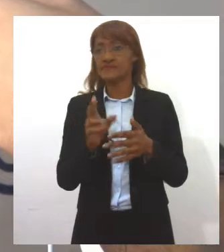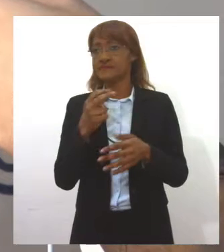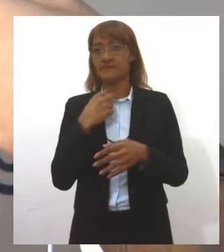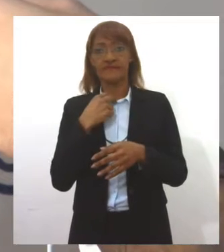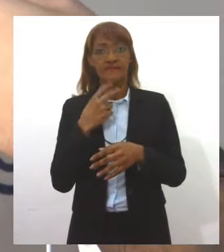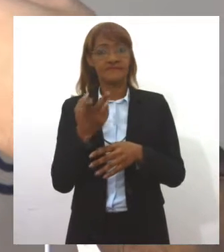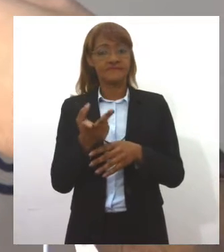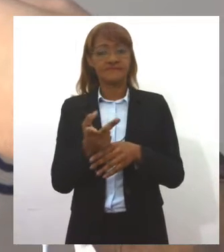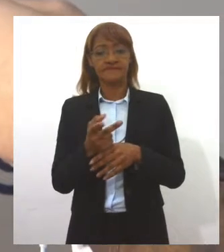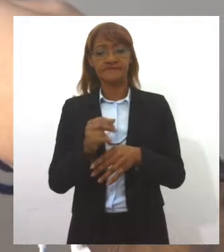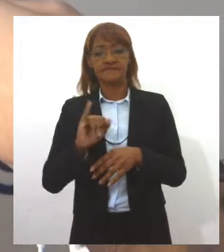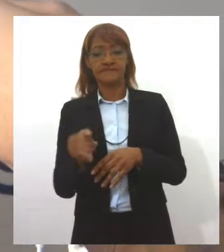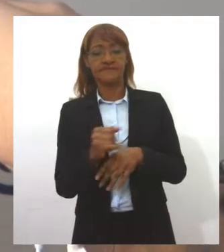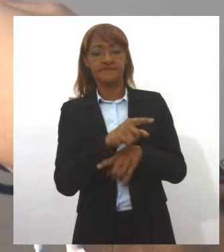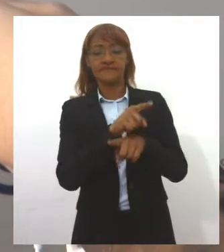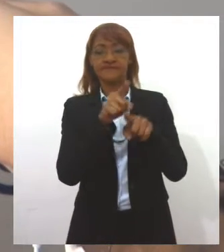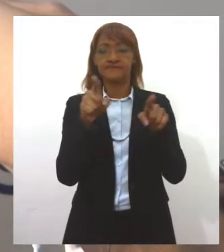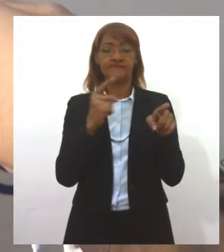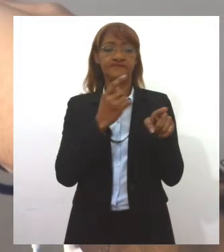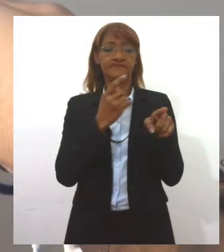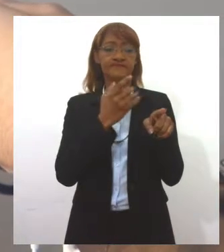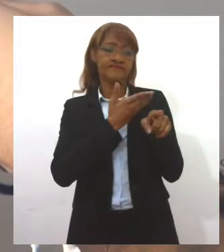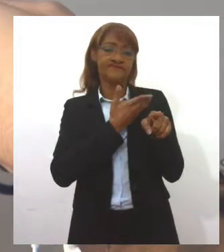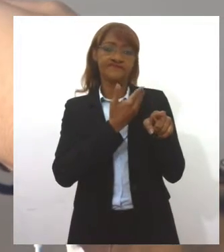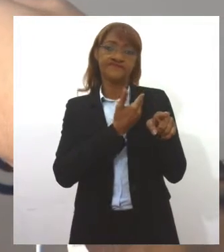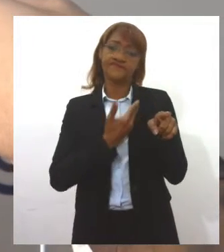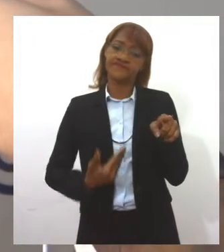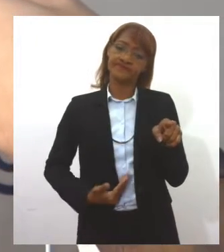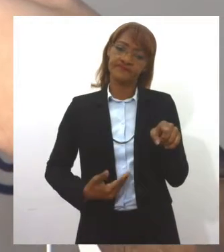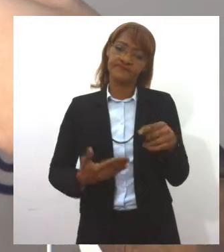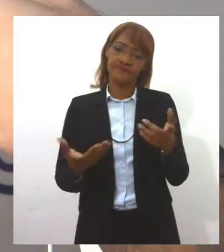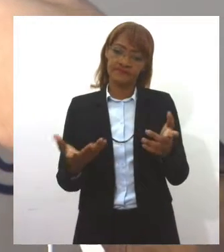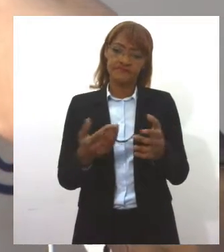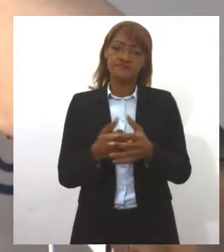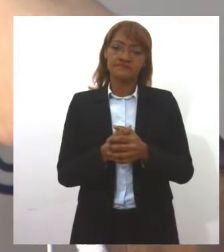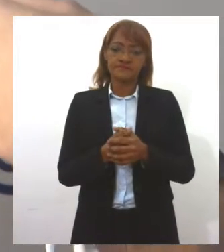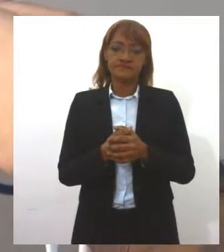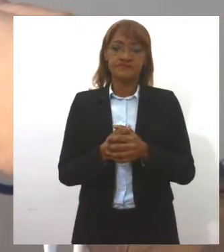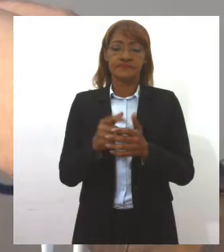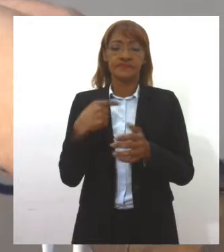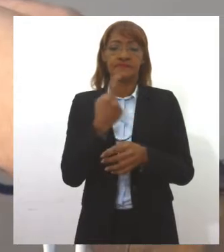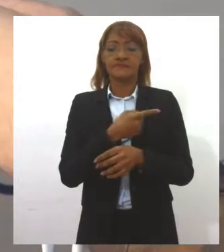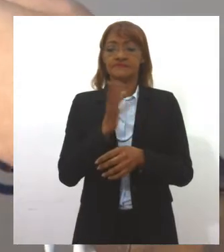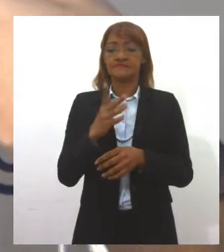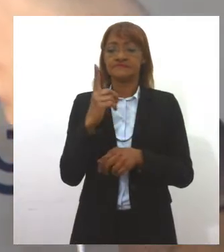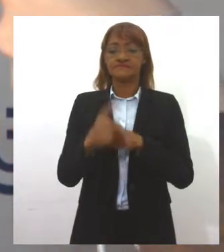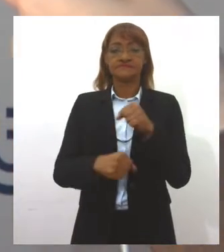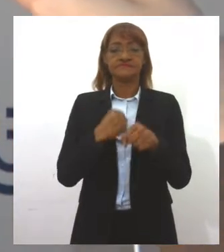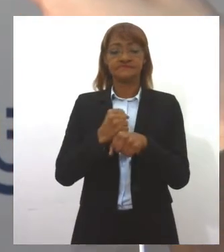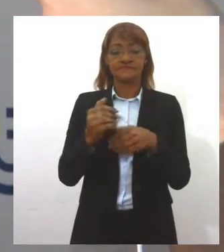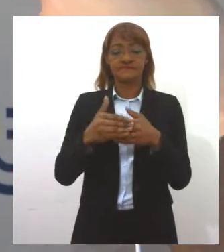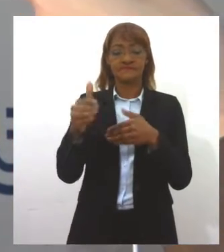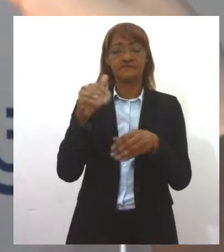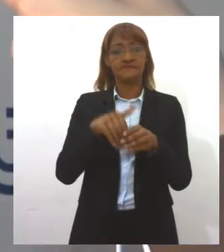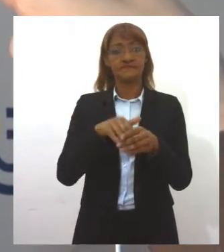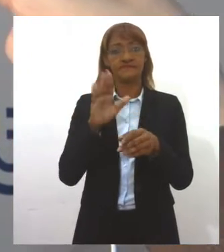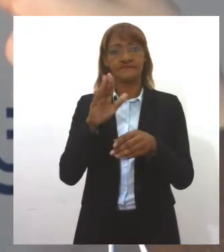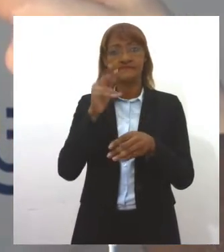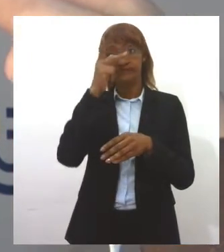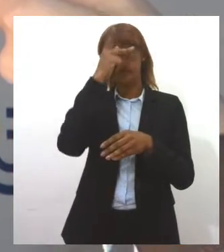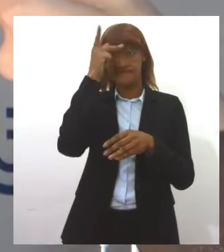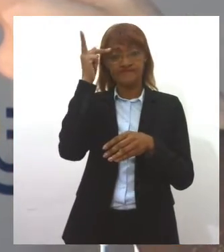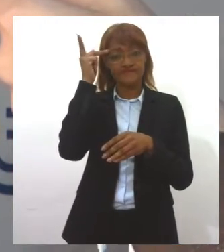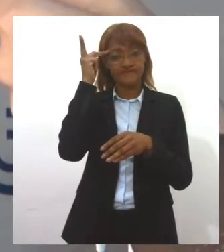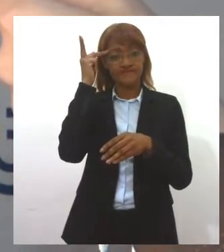beneficiar nenhum amigo do governo. Sabemos que estamos há um ano de uma eleição, são muitas pessoas precisando